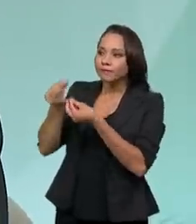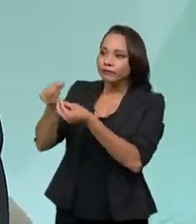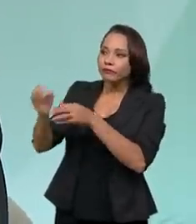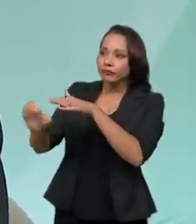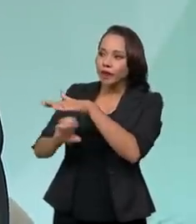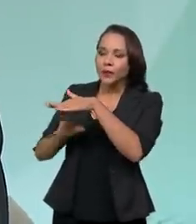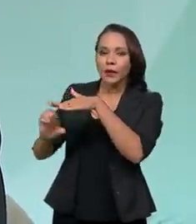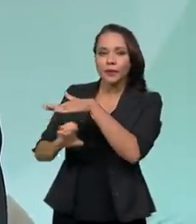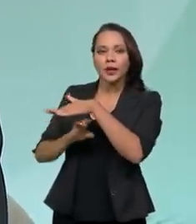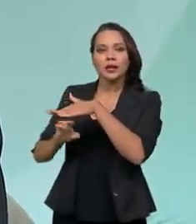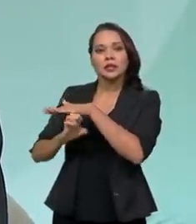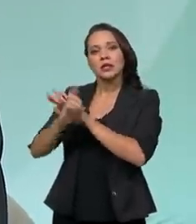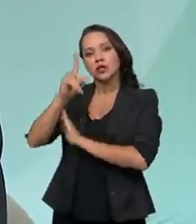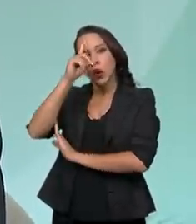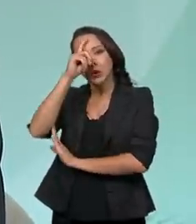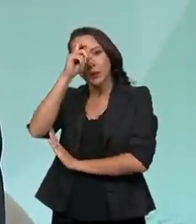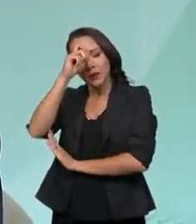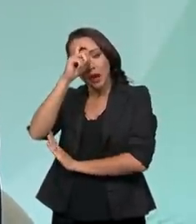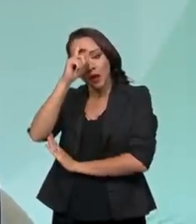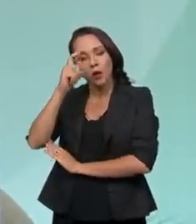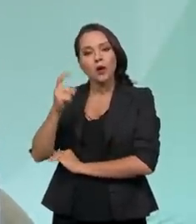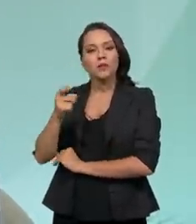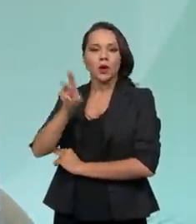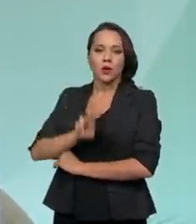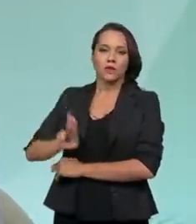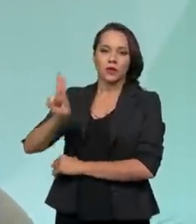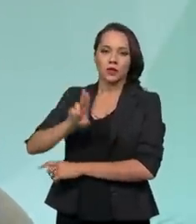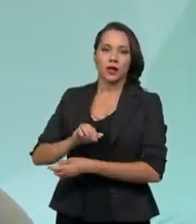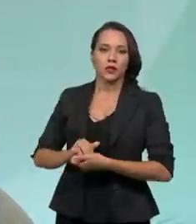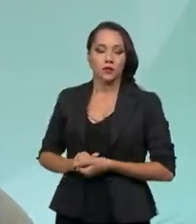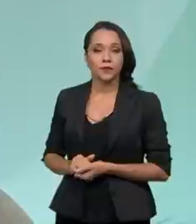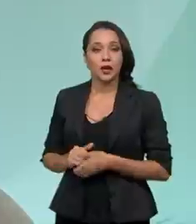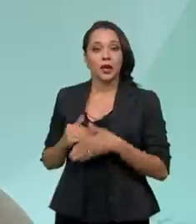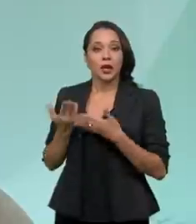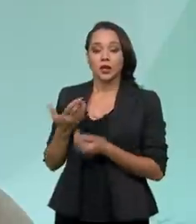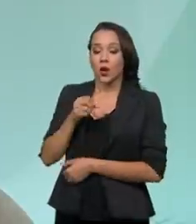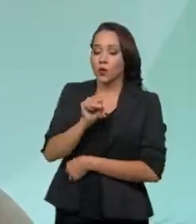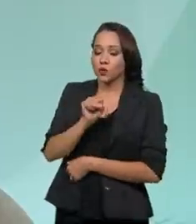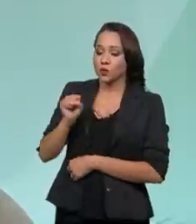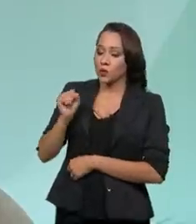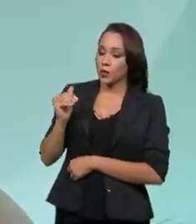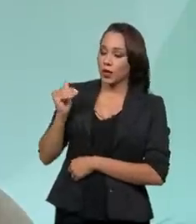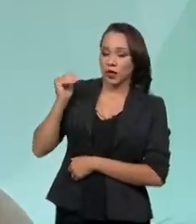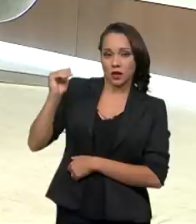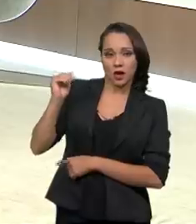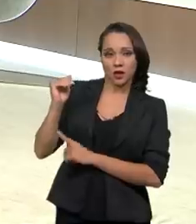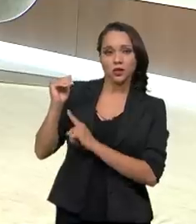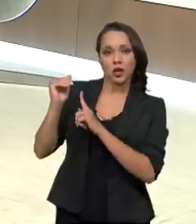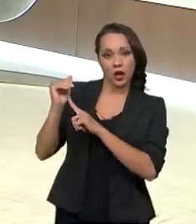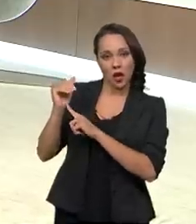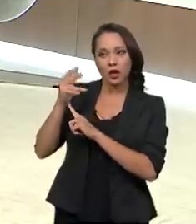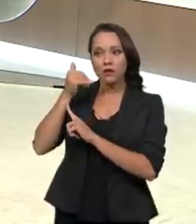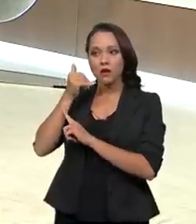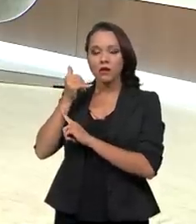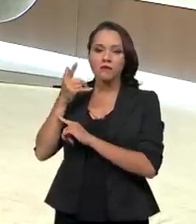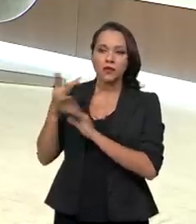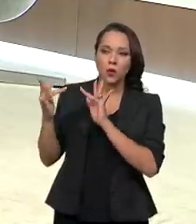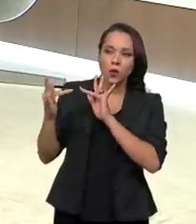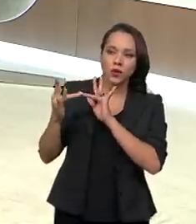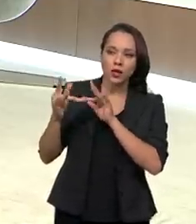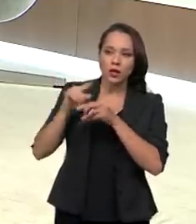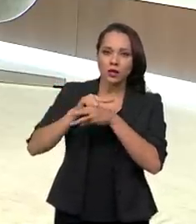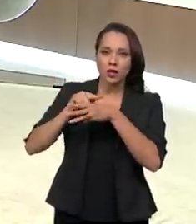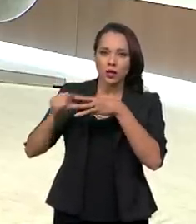a empresa brasileira de serviços hospitalares pela universidade. Então, o superintendente, ele faz uma ligação interessante entre